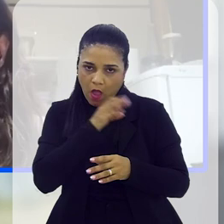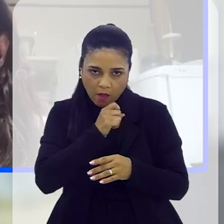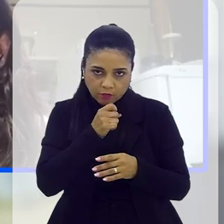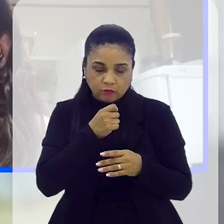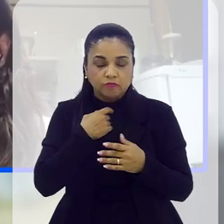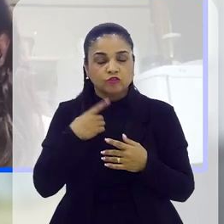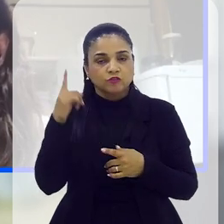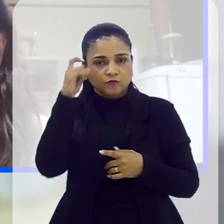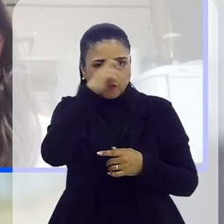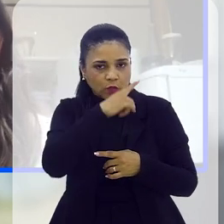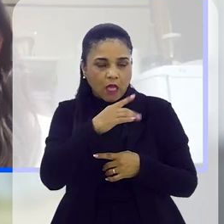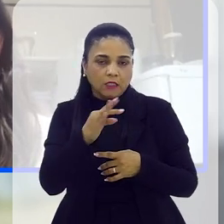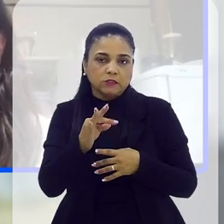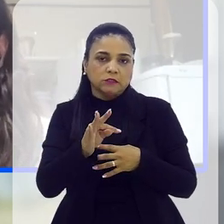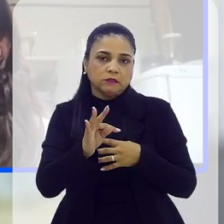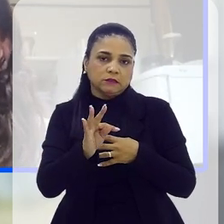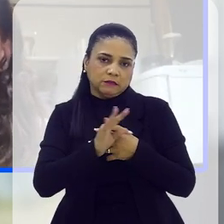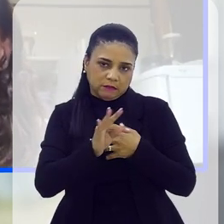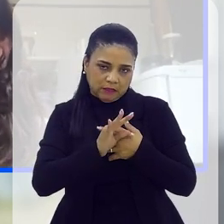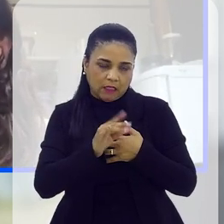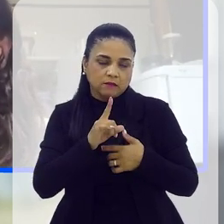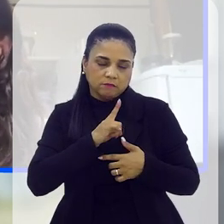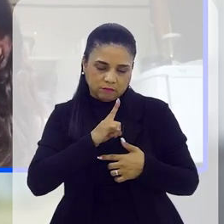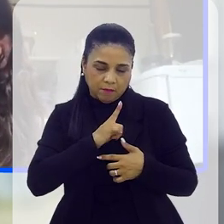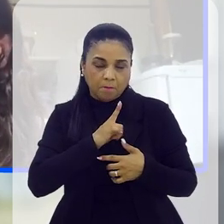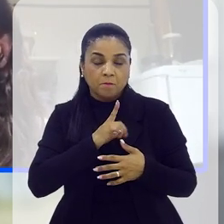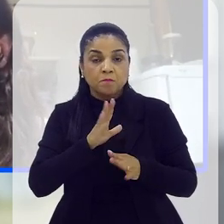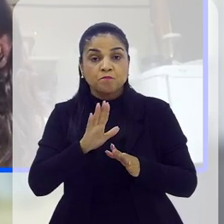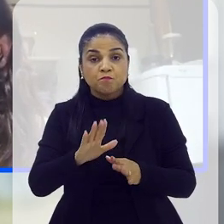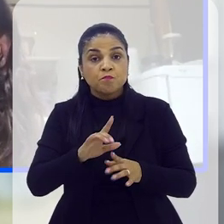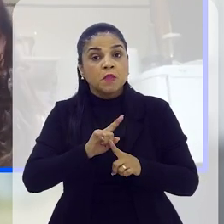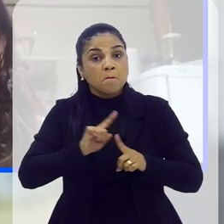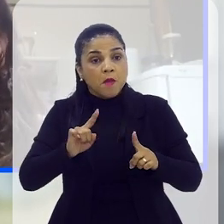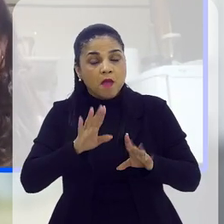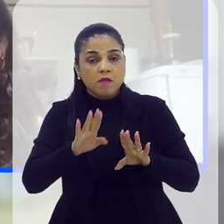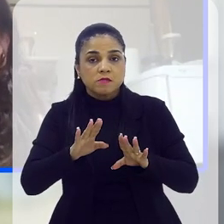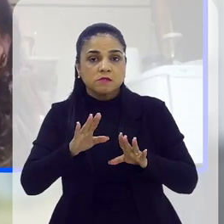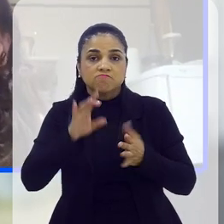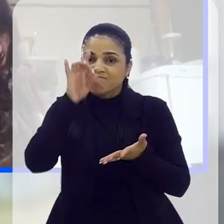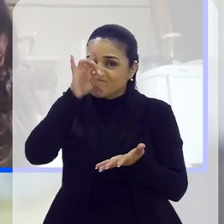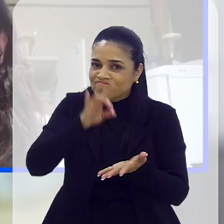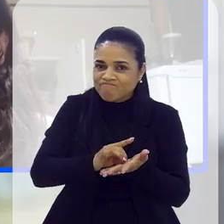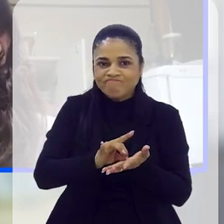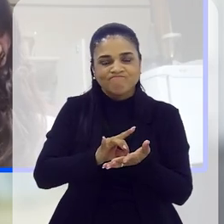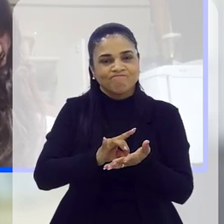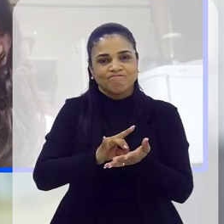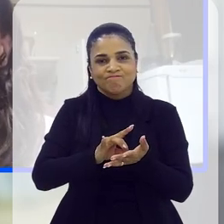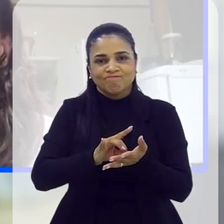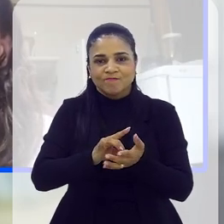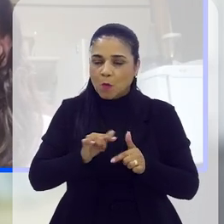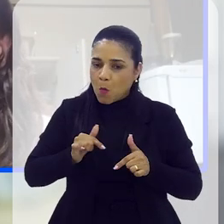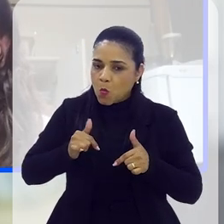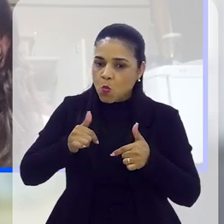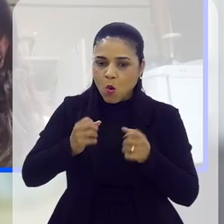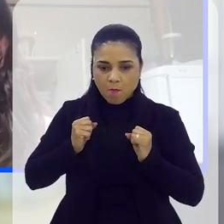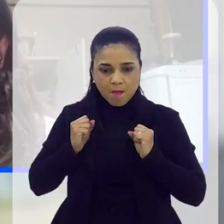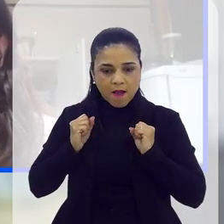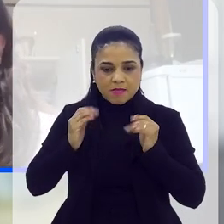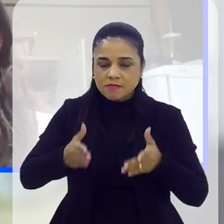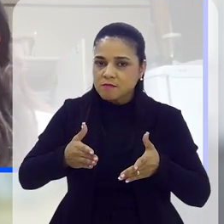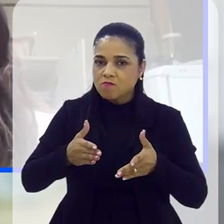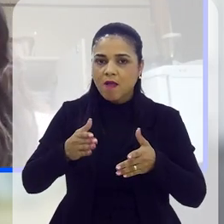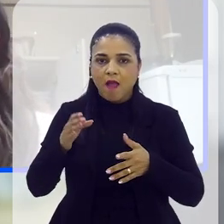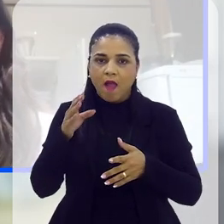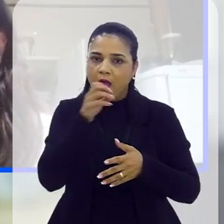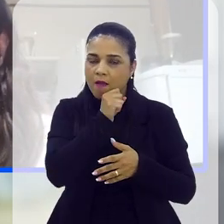dificuldades técnicas para se fazer isso, mas é fato que nós não temos uma medida que seja